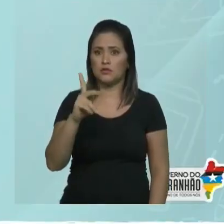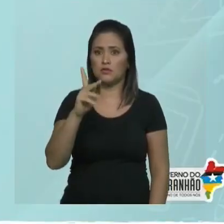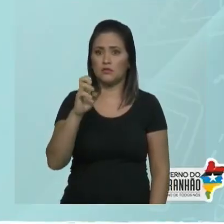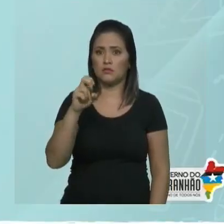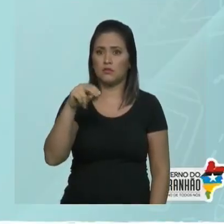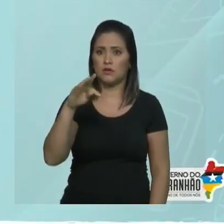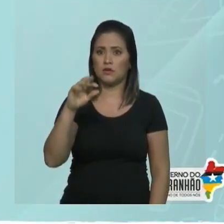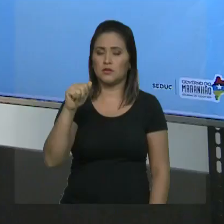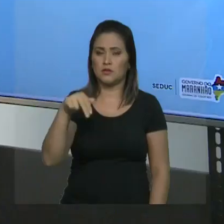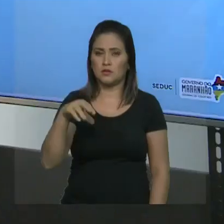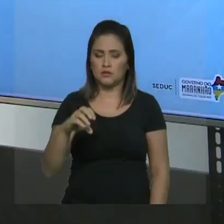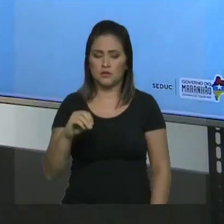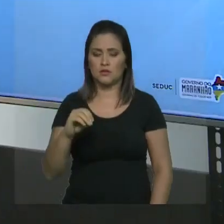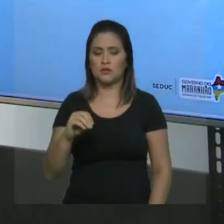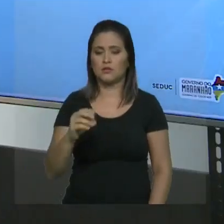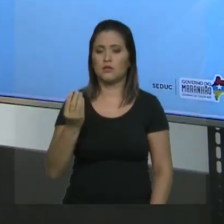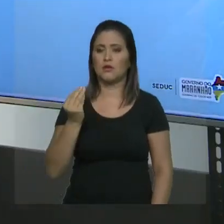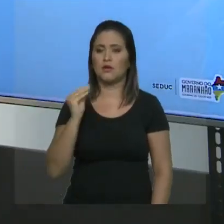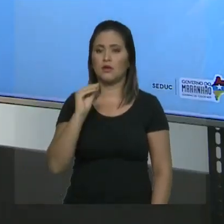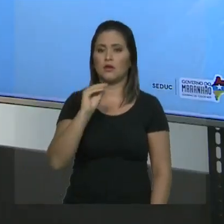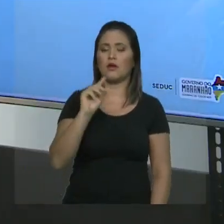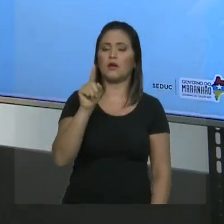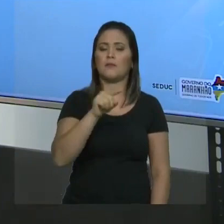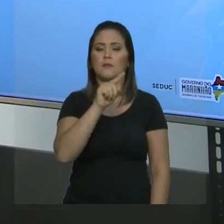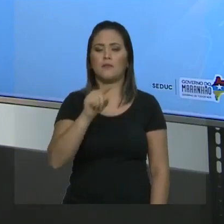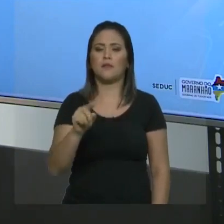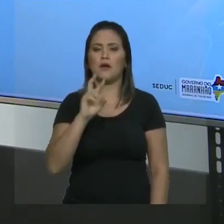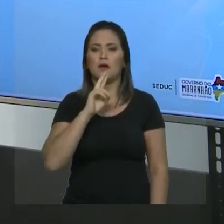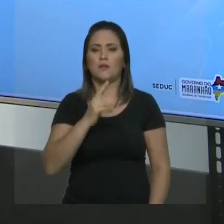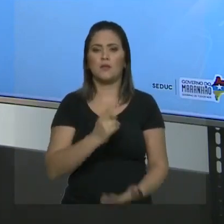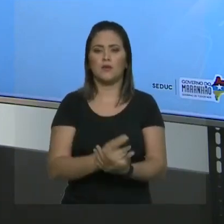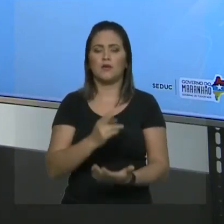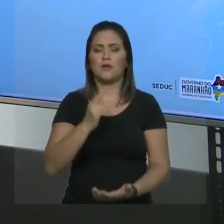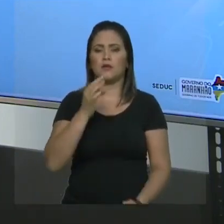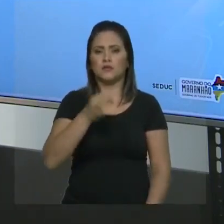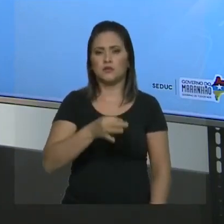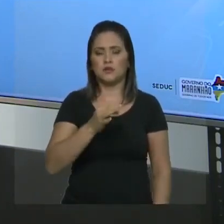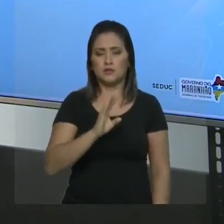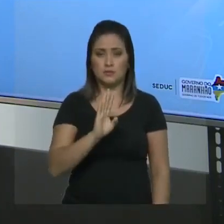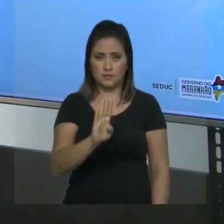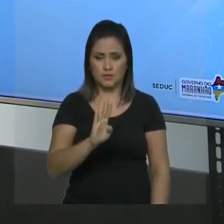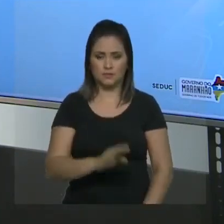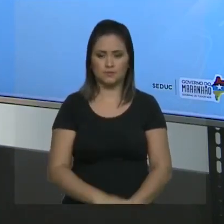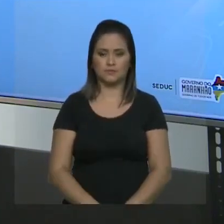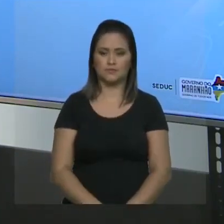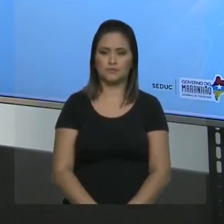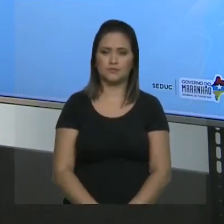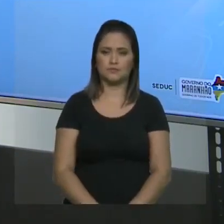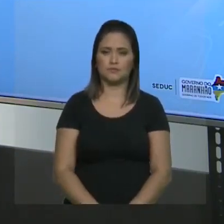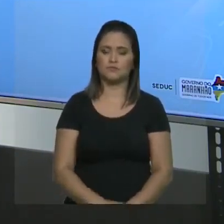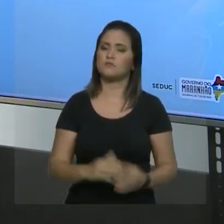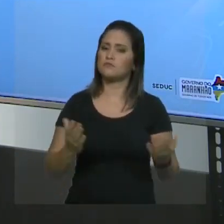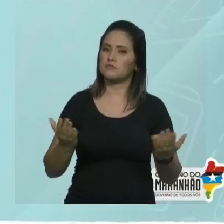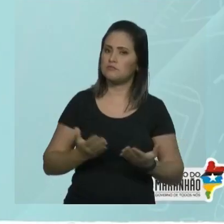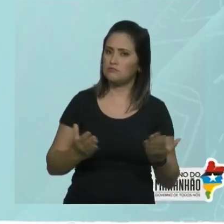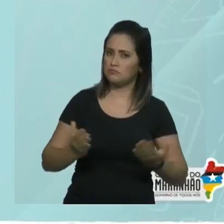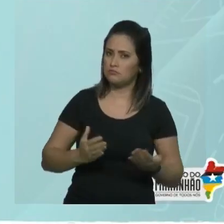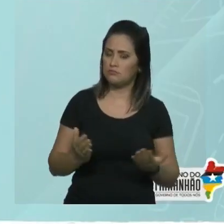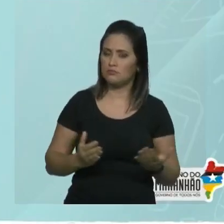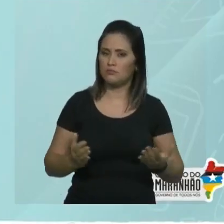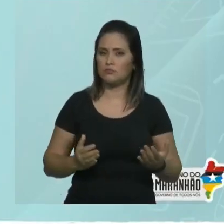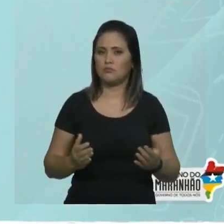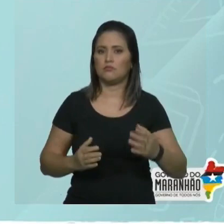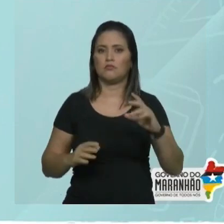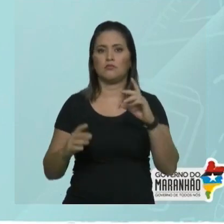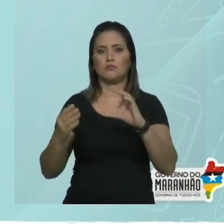Mais um exemplo. Olha esse hidrocarboneto, também de cadeia ramificada. Tudo bem? Dá para enxergar o